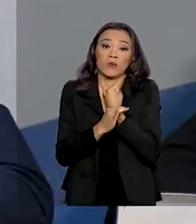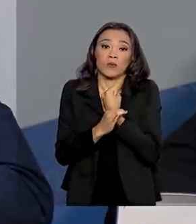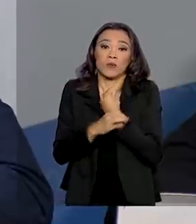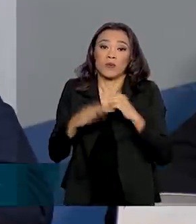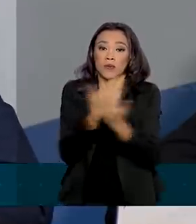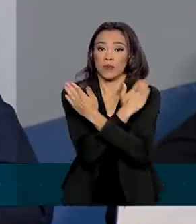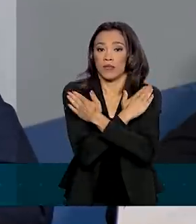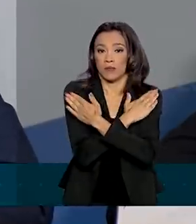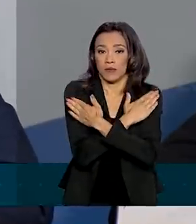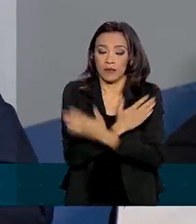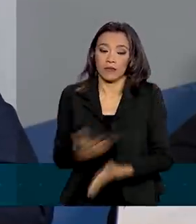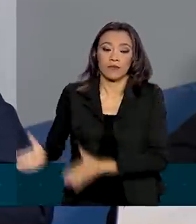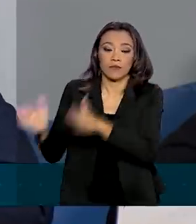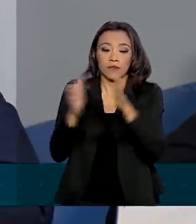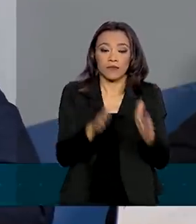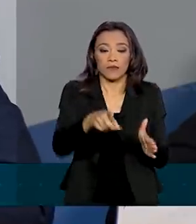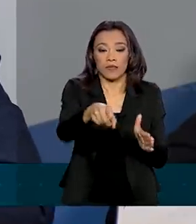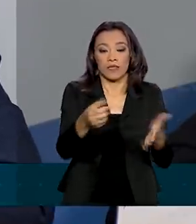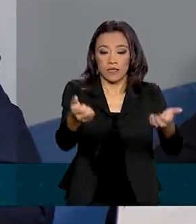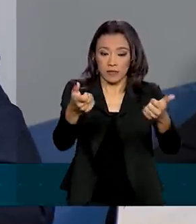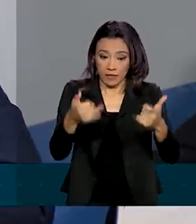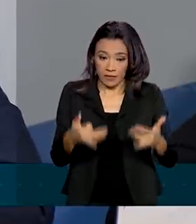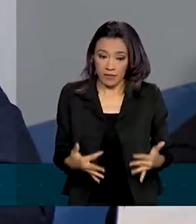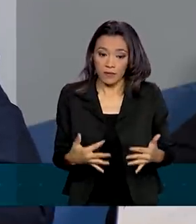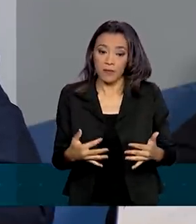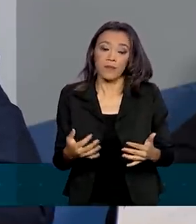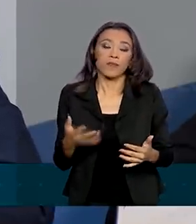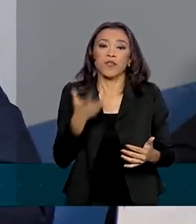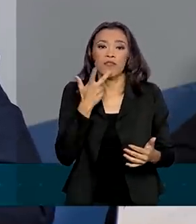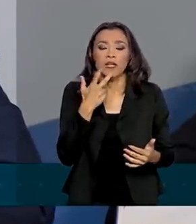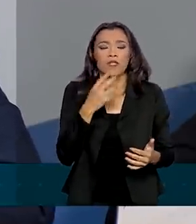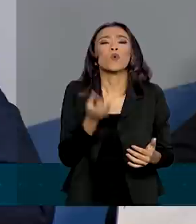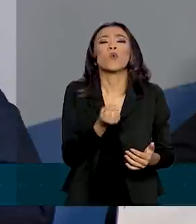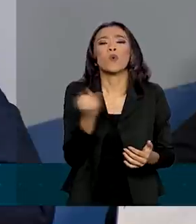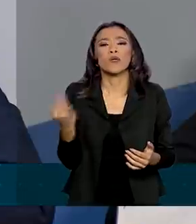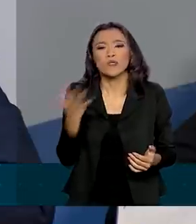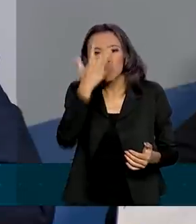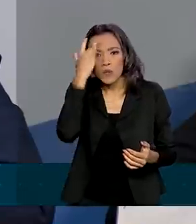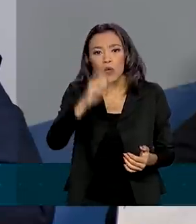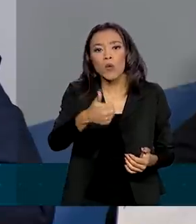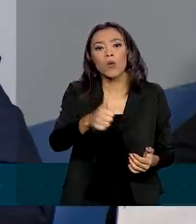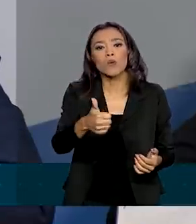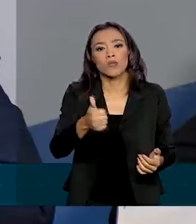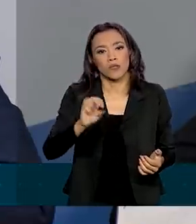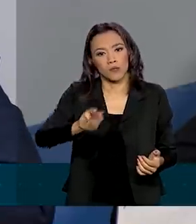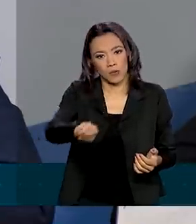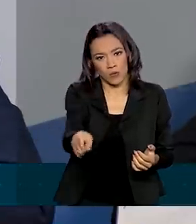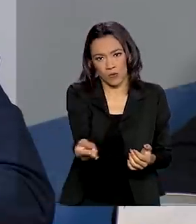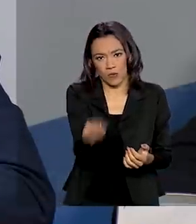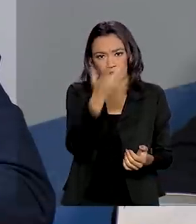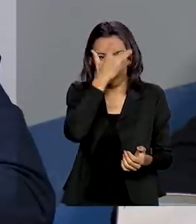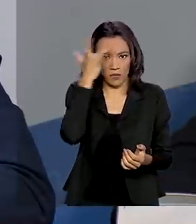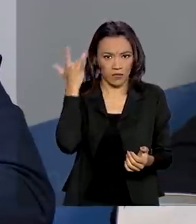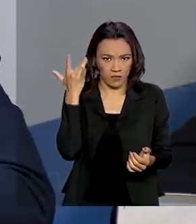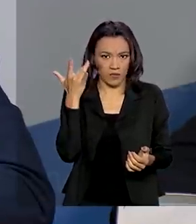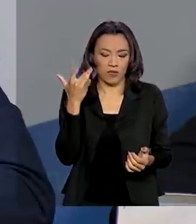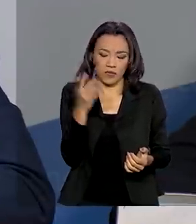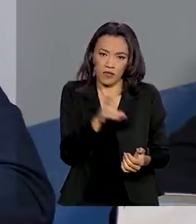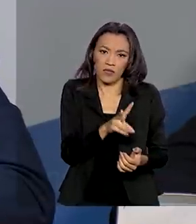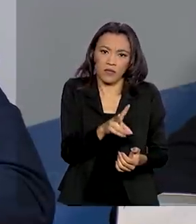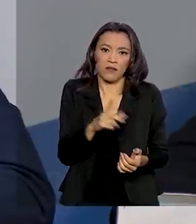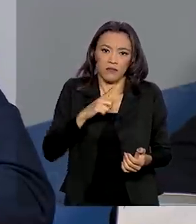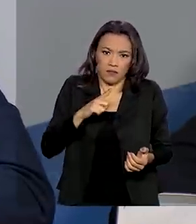com essa medida de um público de 11 milhões de trabalhadores que seriam beneficiados